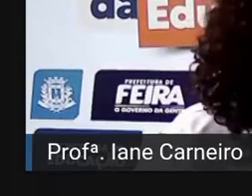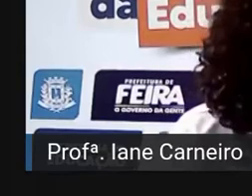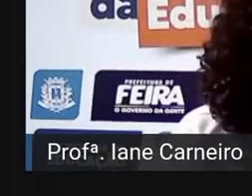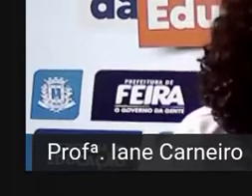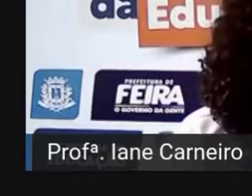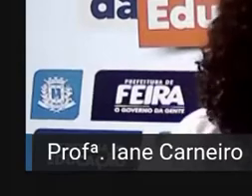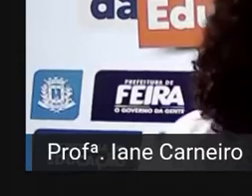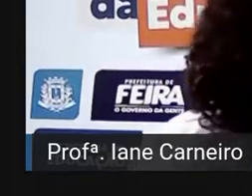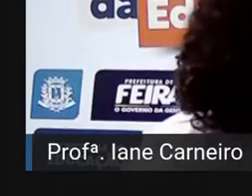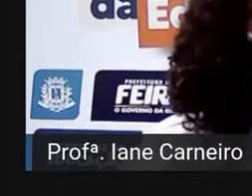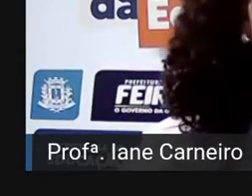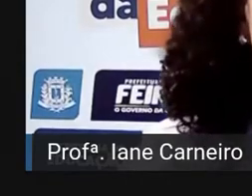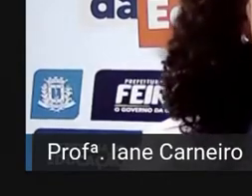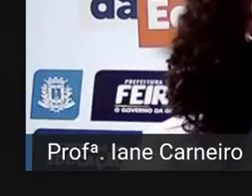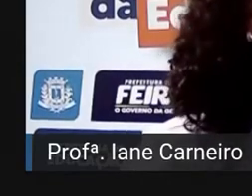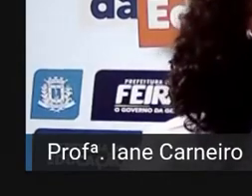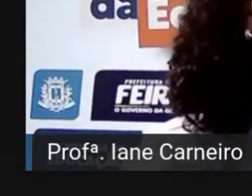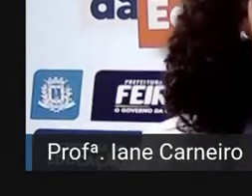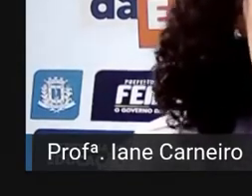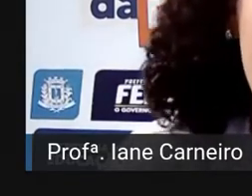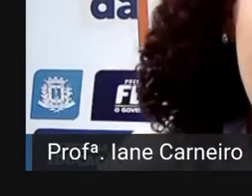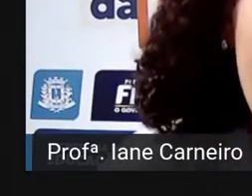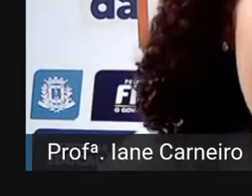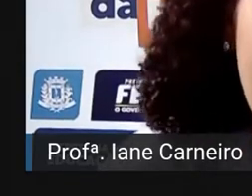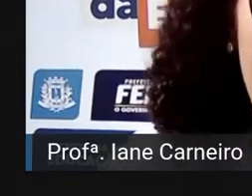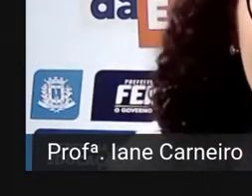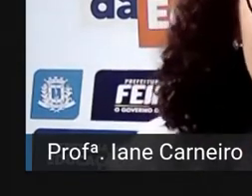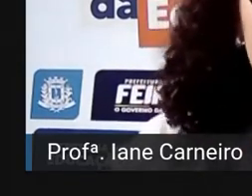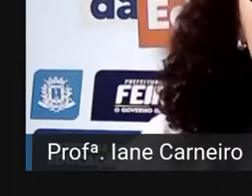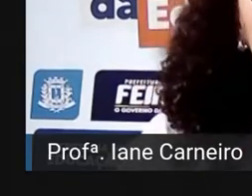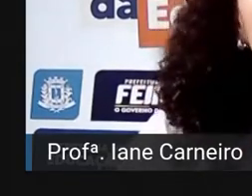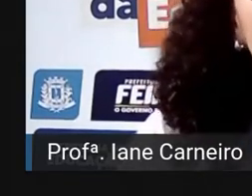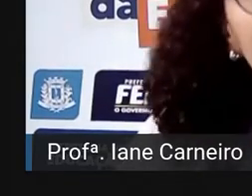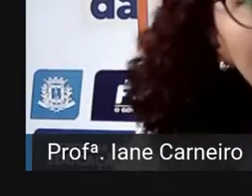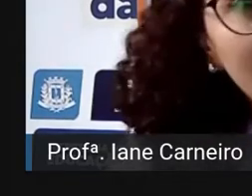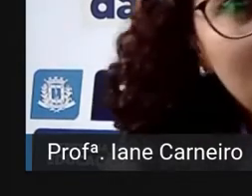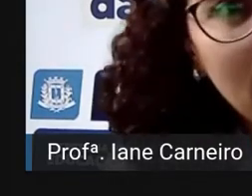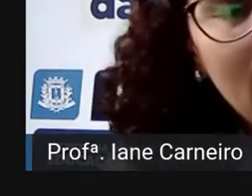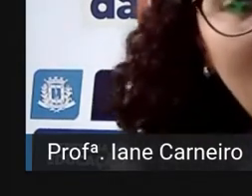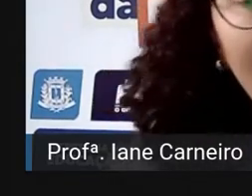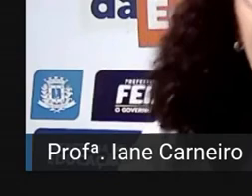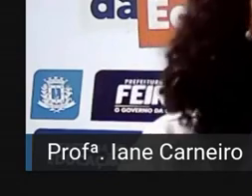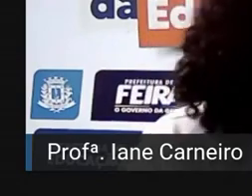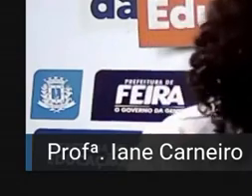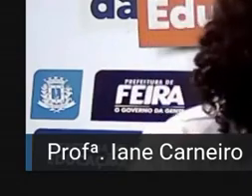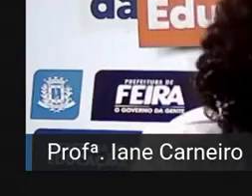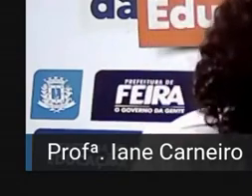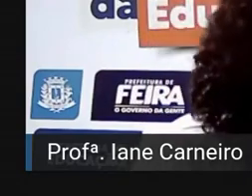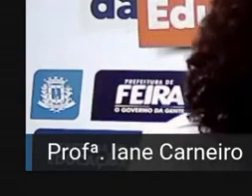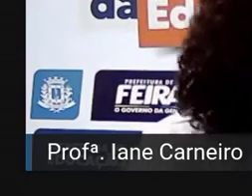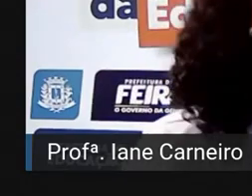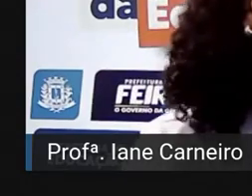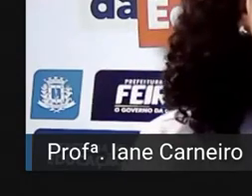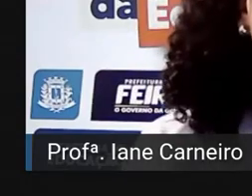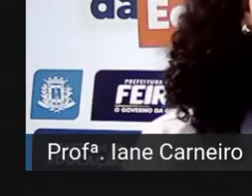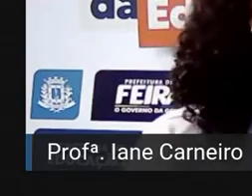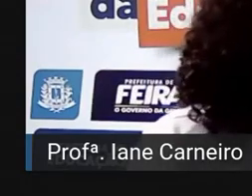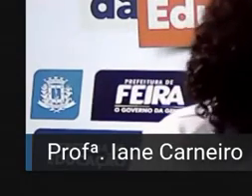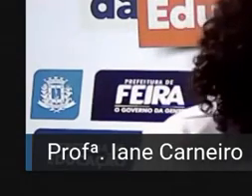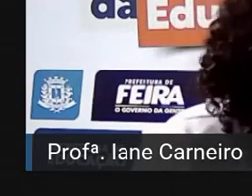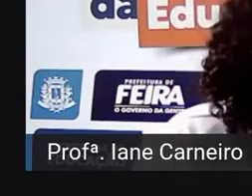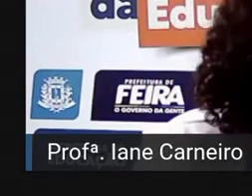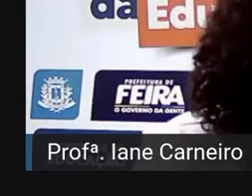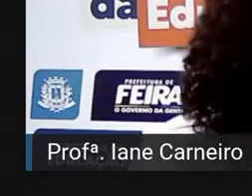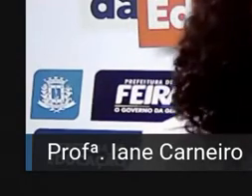ela tem os direitos dela garantidos, tá certo? E aí, aqui no Brasil, há